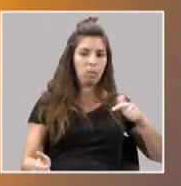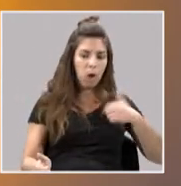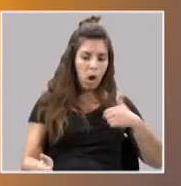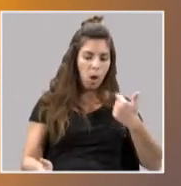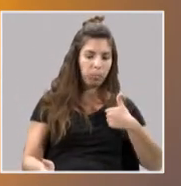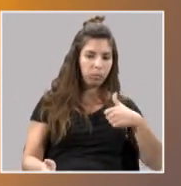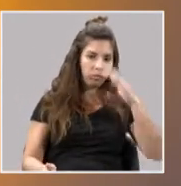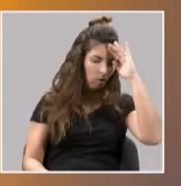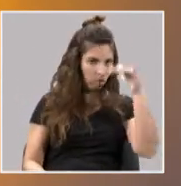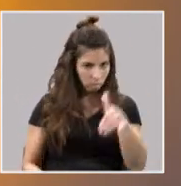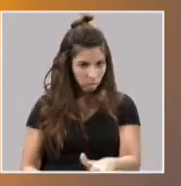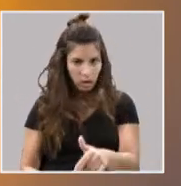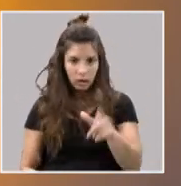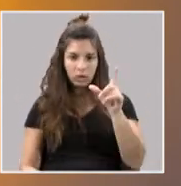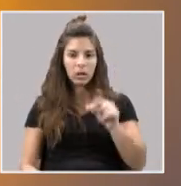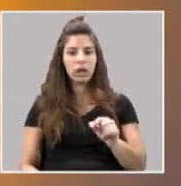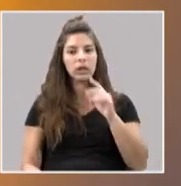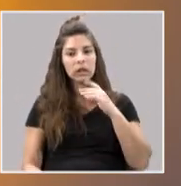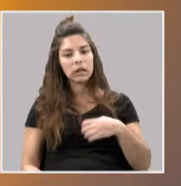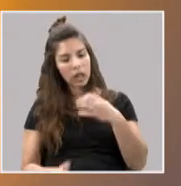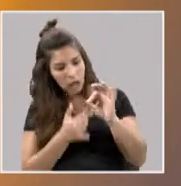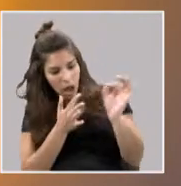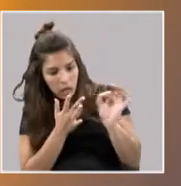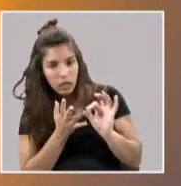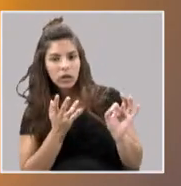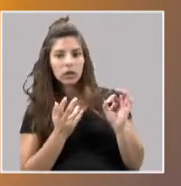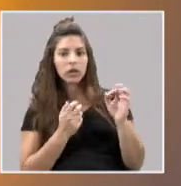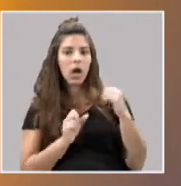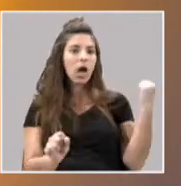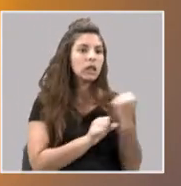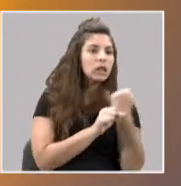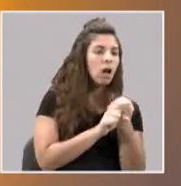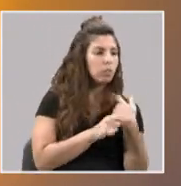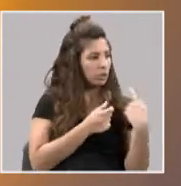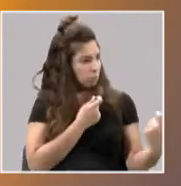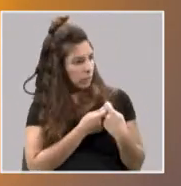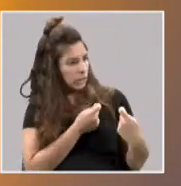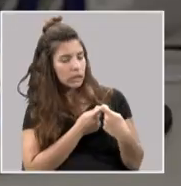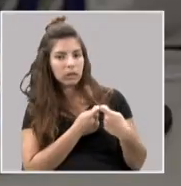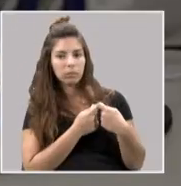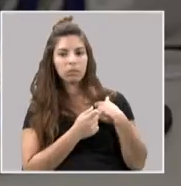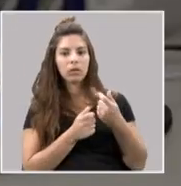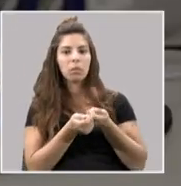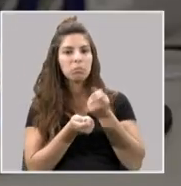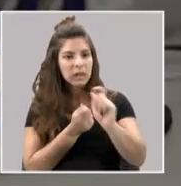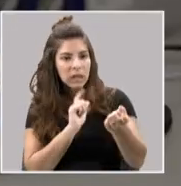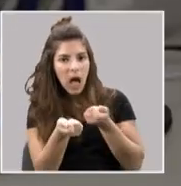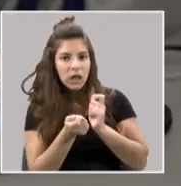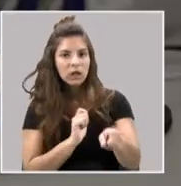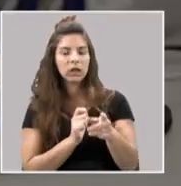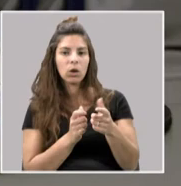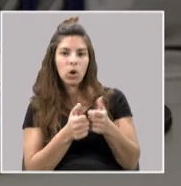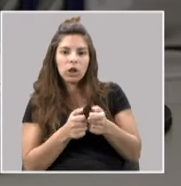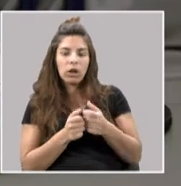da tua personagem. Começas a sentir aquelas características, as ações de uma forma muito próxima. Escrever mensagens que não